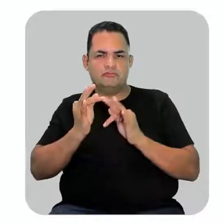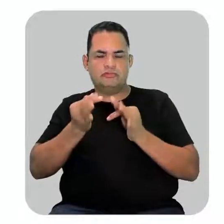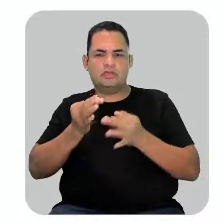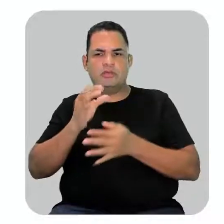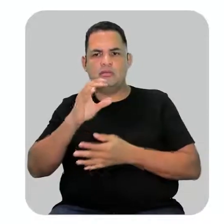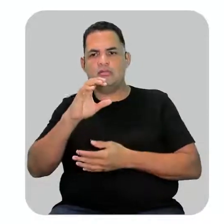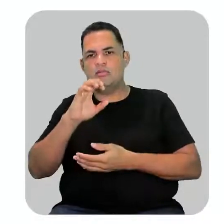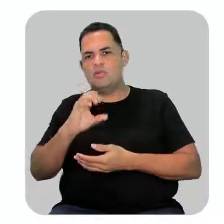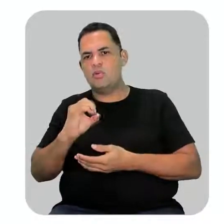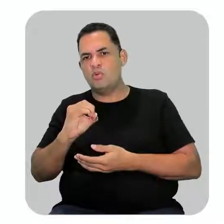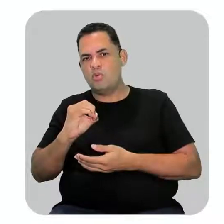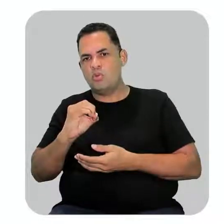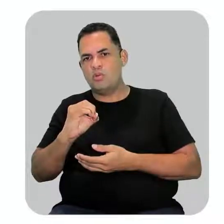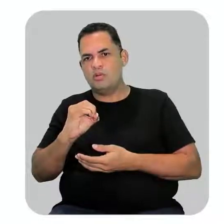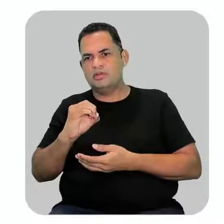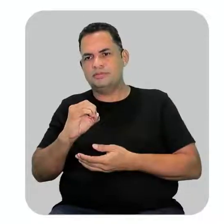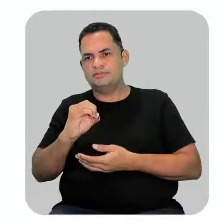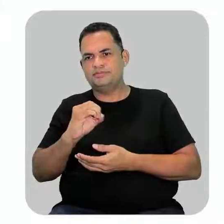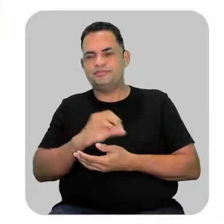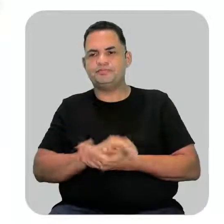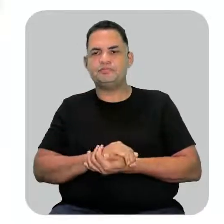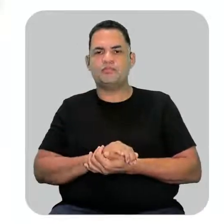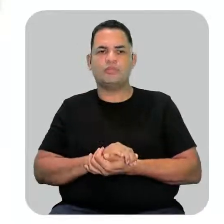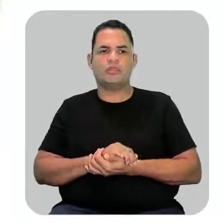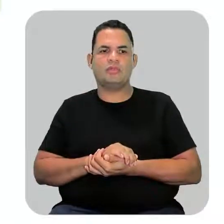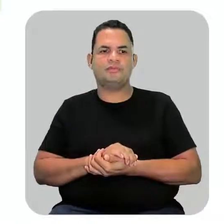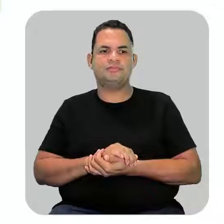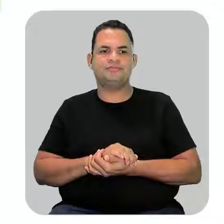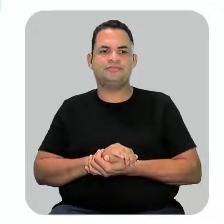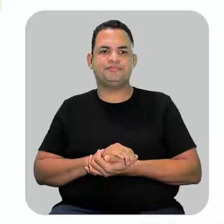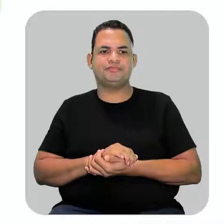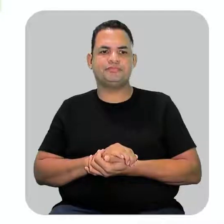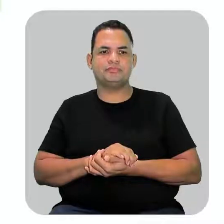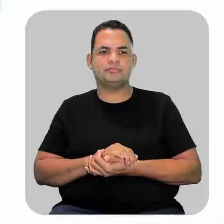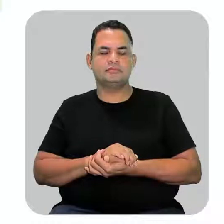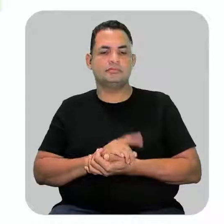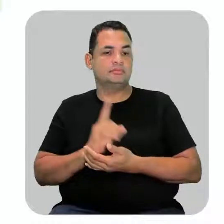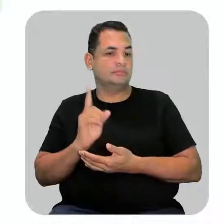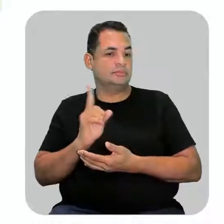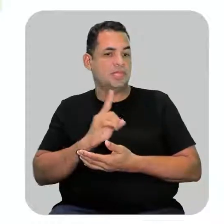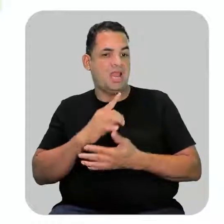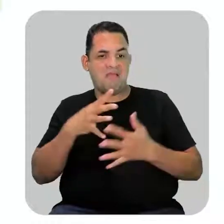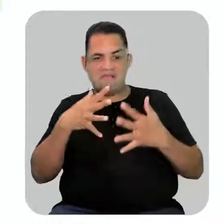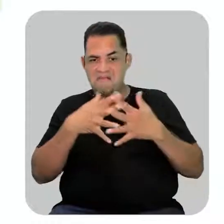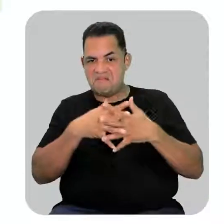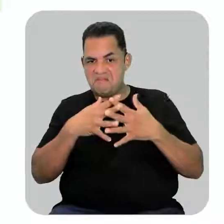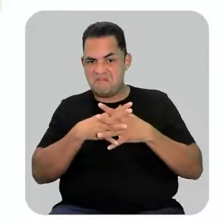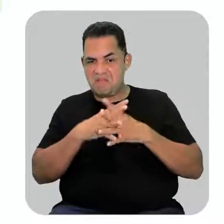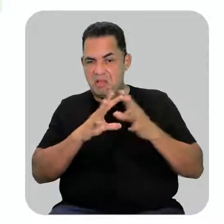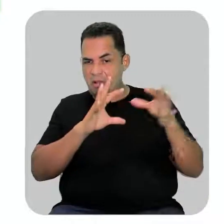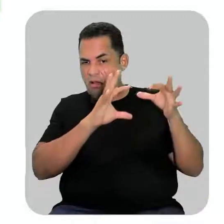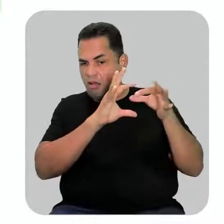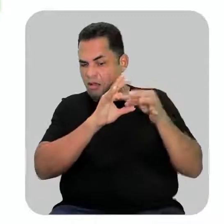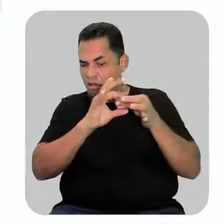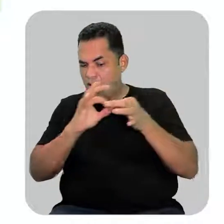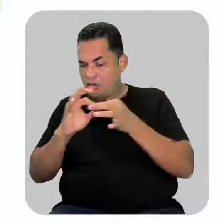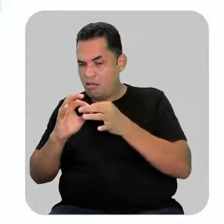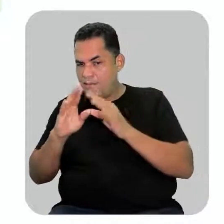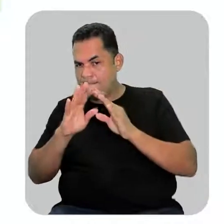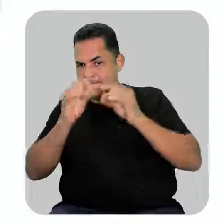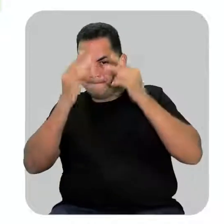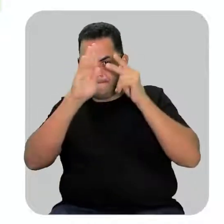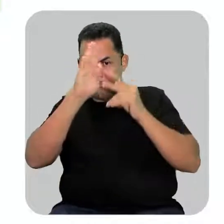-etil, 2-metil, hexano. Observe, não confunda cadeia principal com